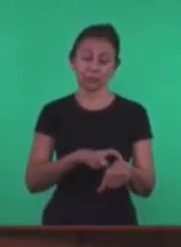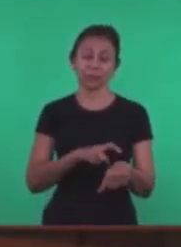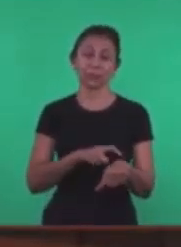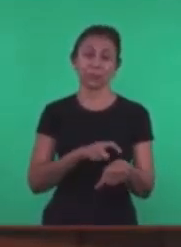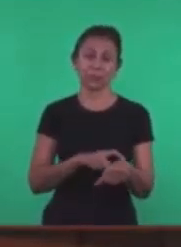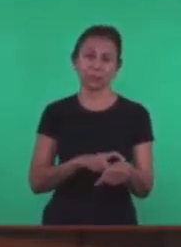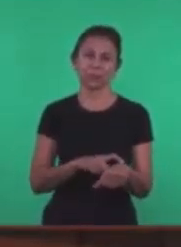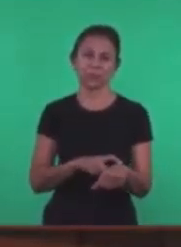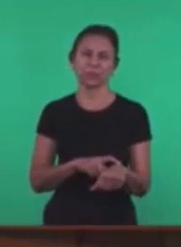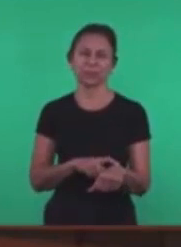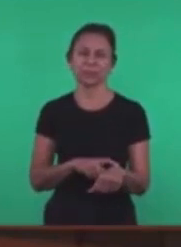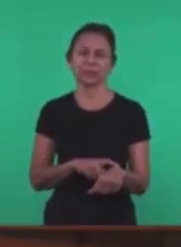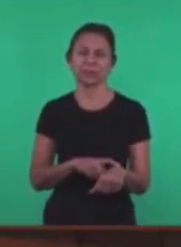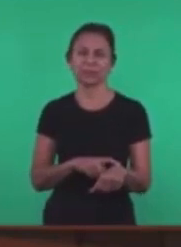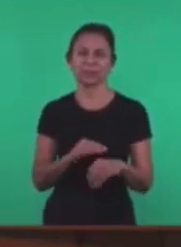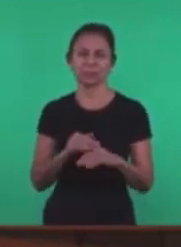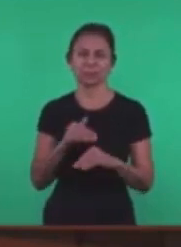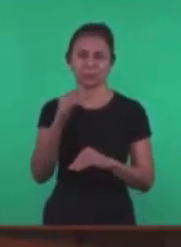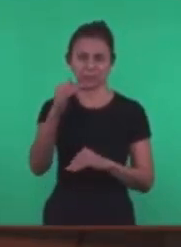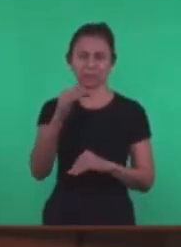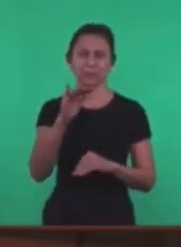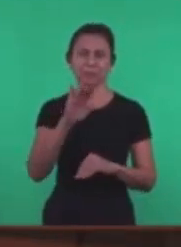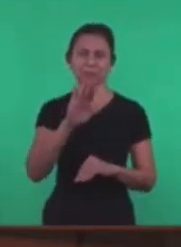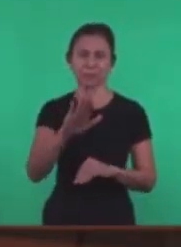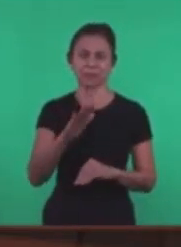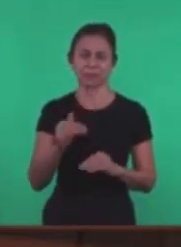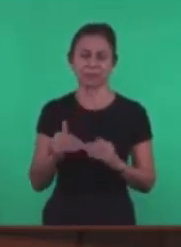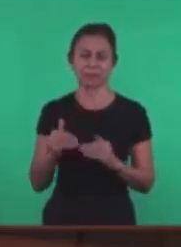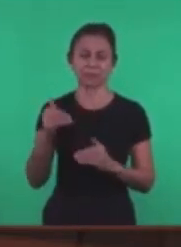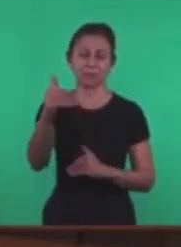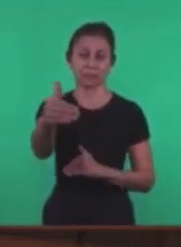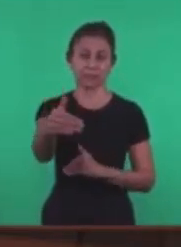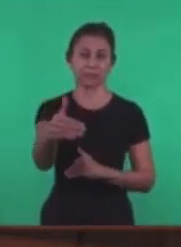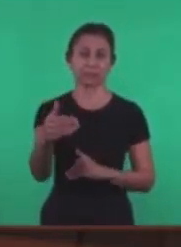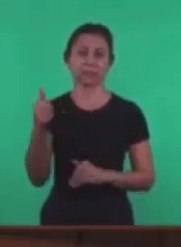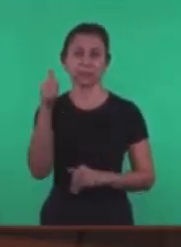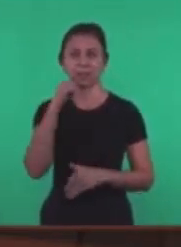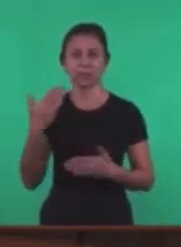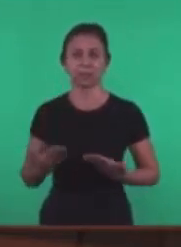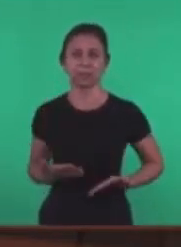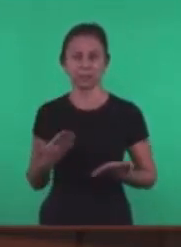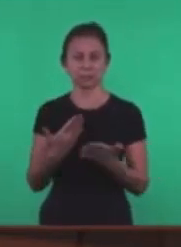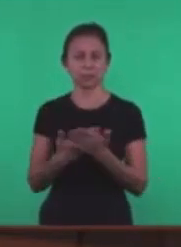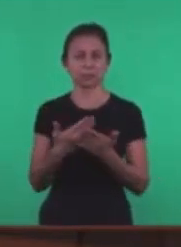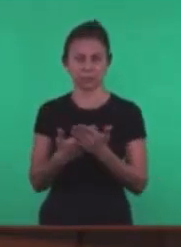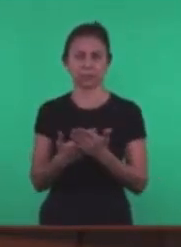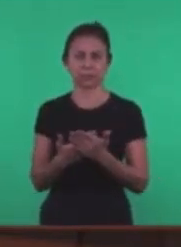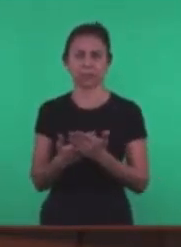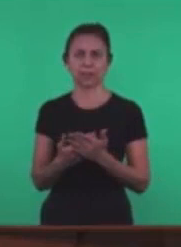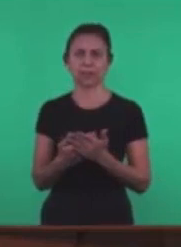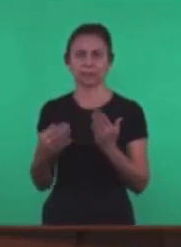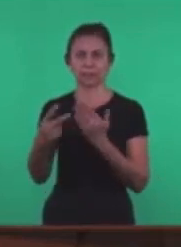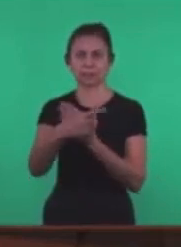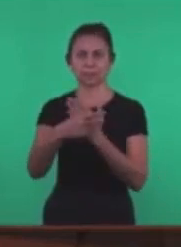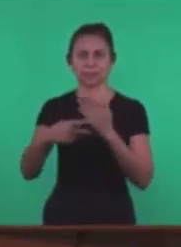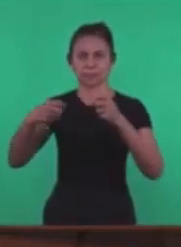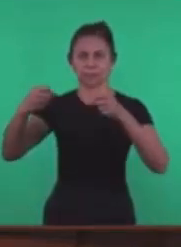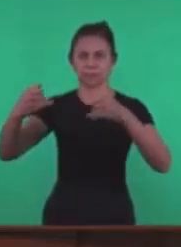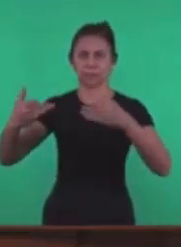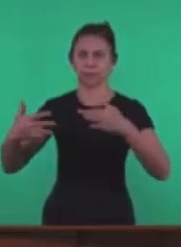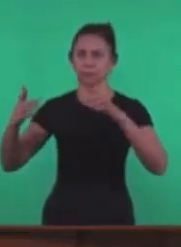daqui para a frente As irmãs vão estudar Vão ler aqui Então a parábola Está tudo bem explicado Aqui